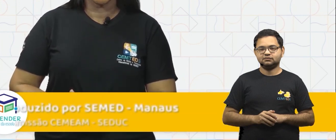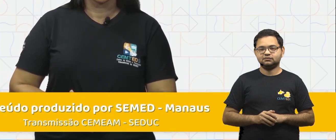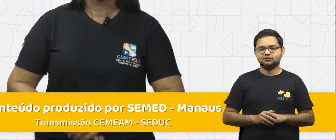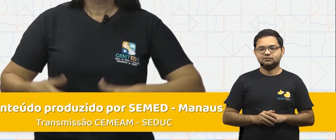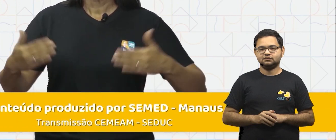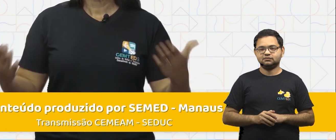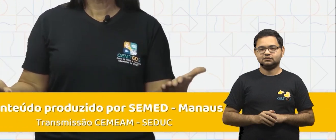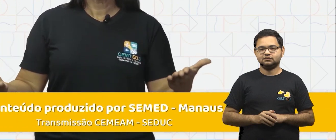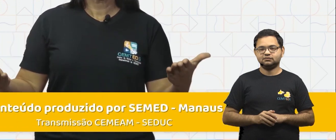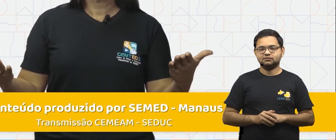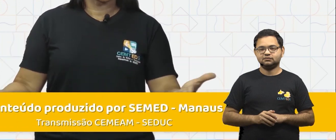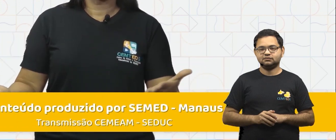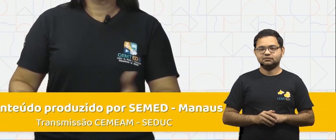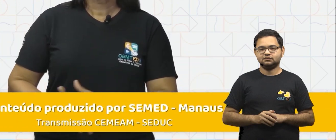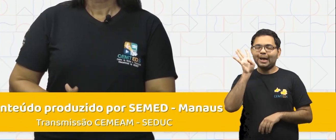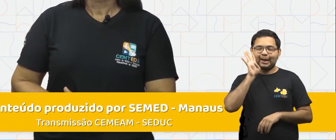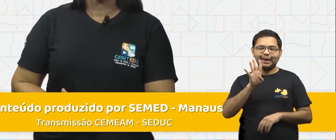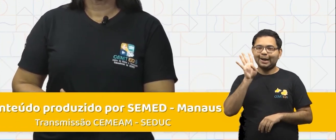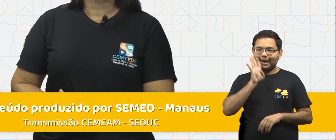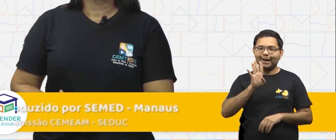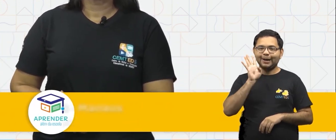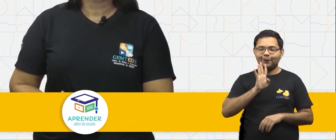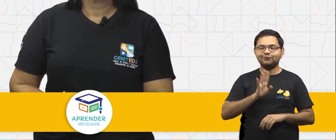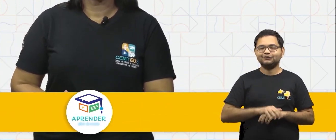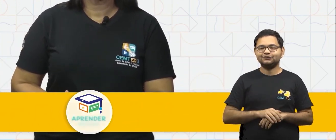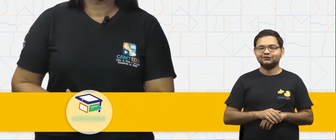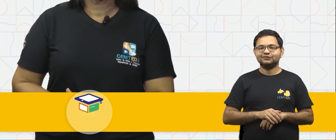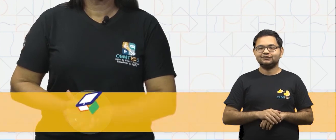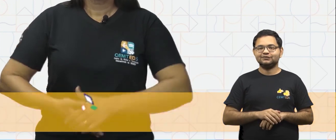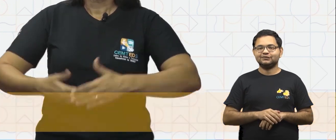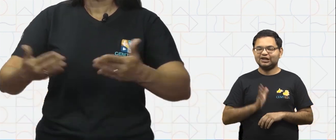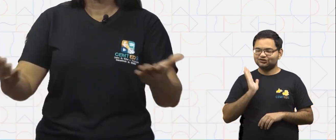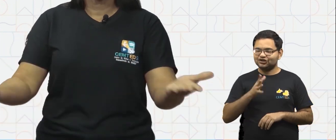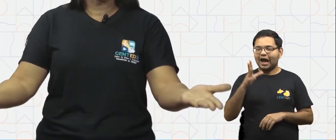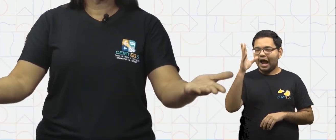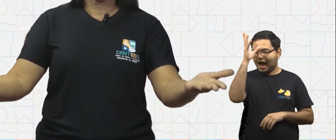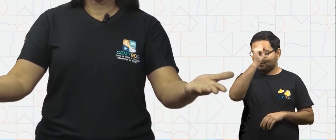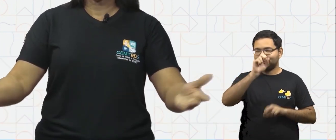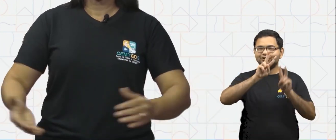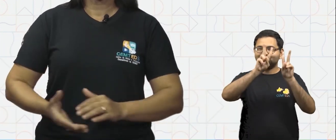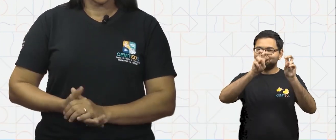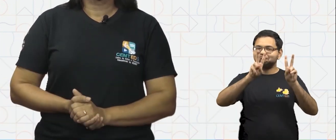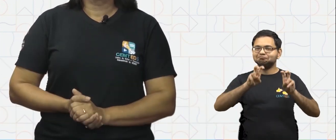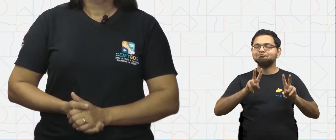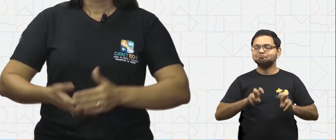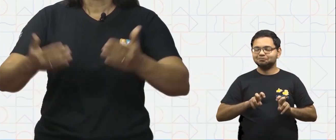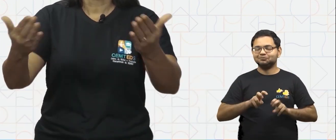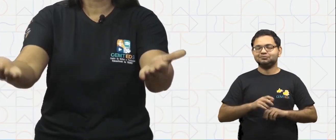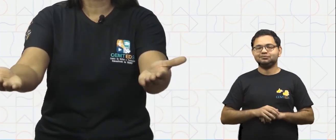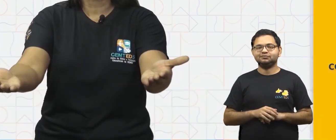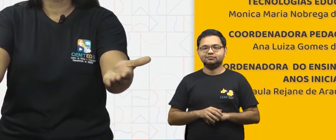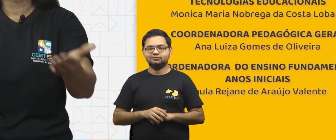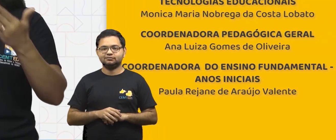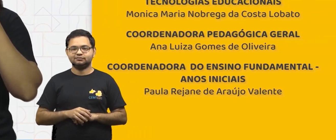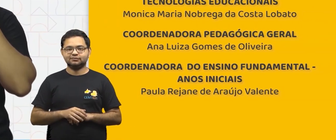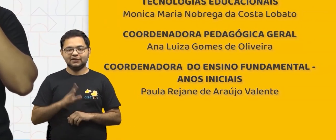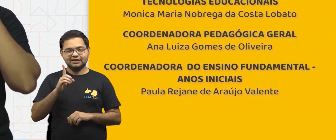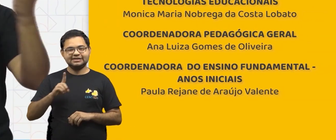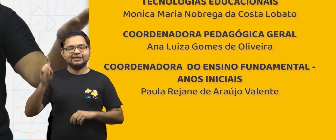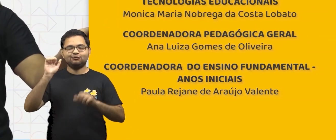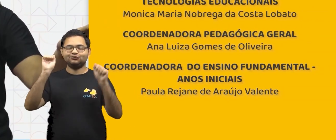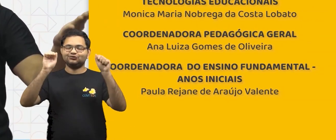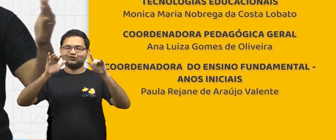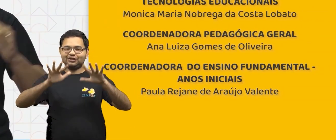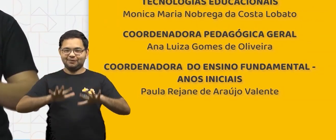disso. Que legal! Já podemos sair daqui com esse aprendizado. Fique com Deus!